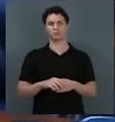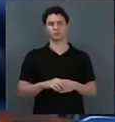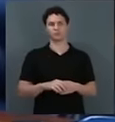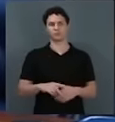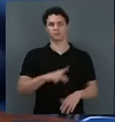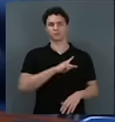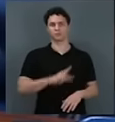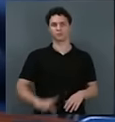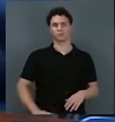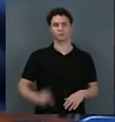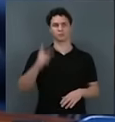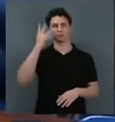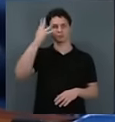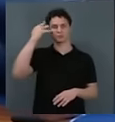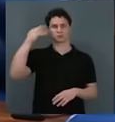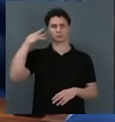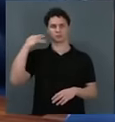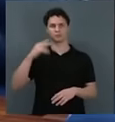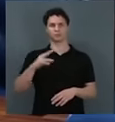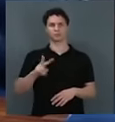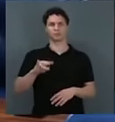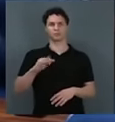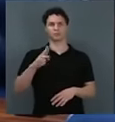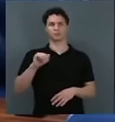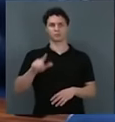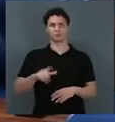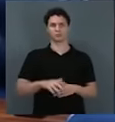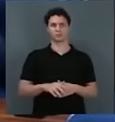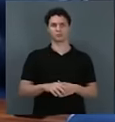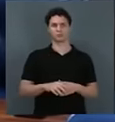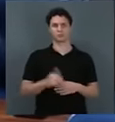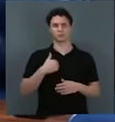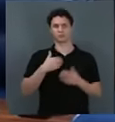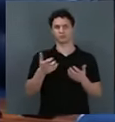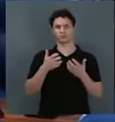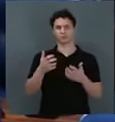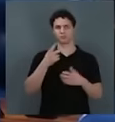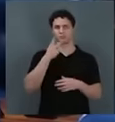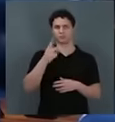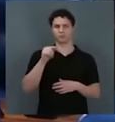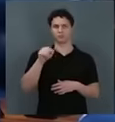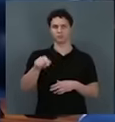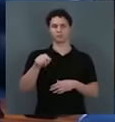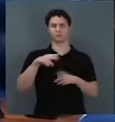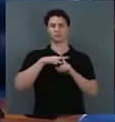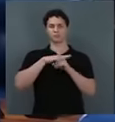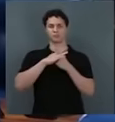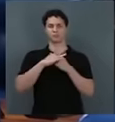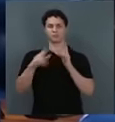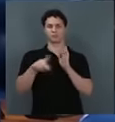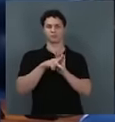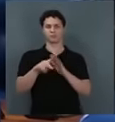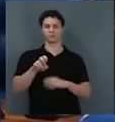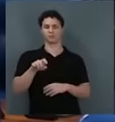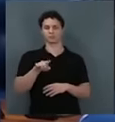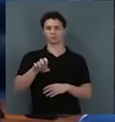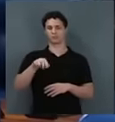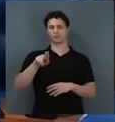Presidente veneziano Vitaldo Rego. Eu quero falar sobre essa situação do Ezequiel.